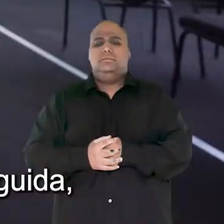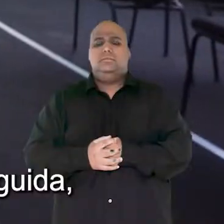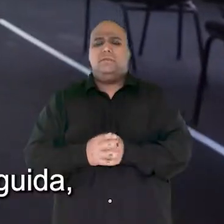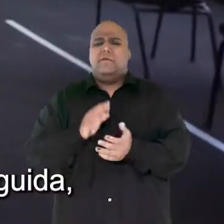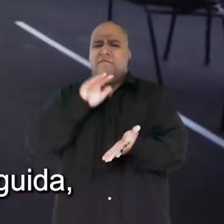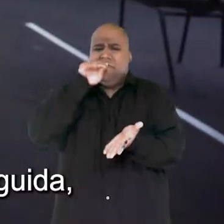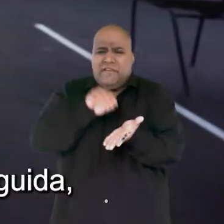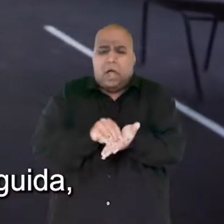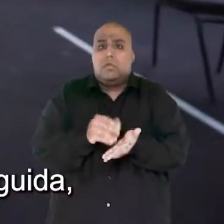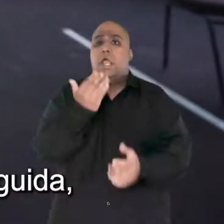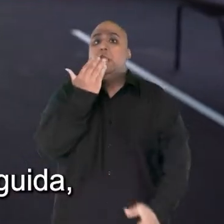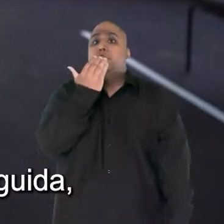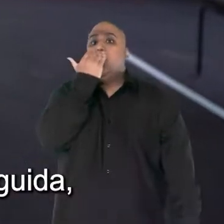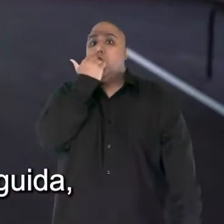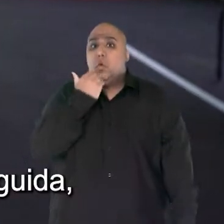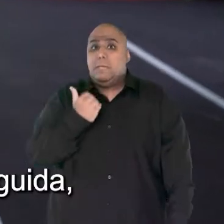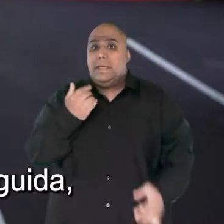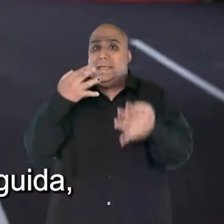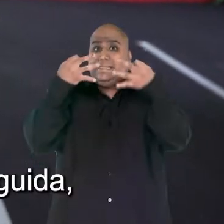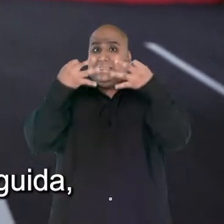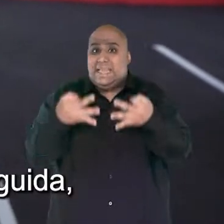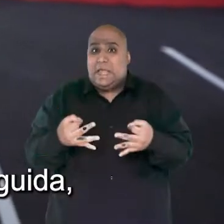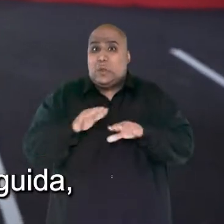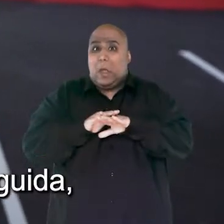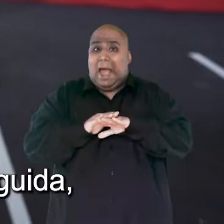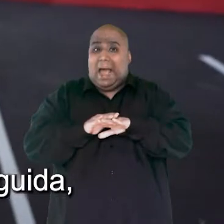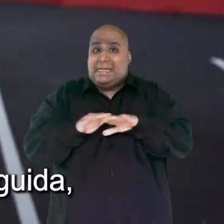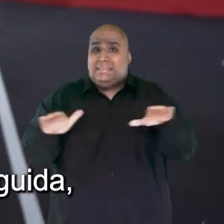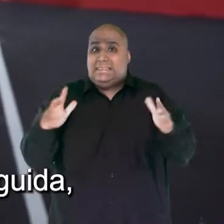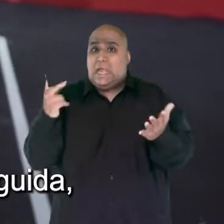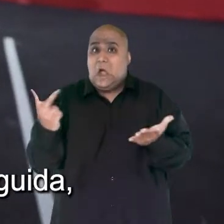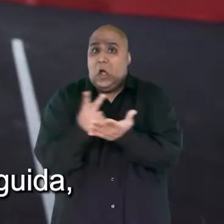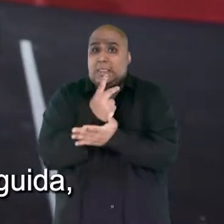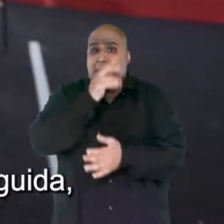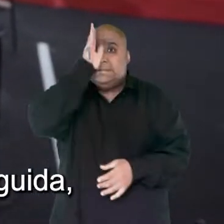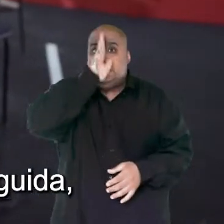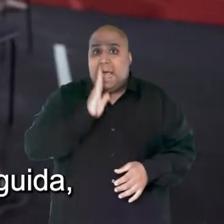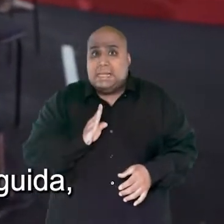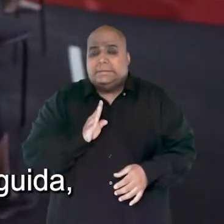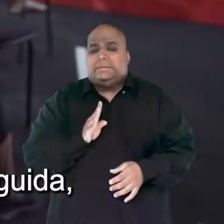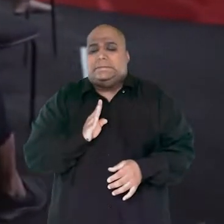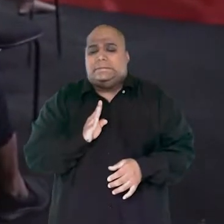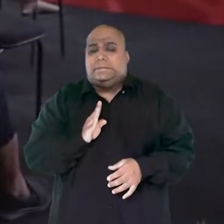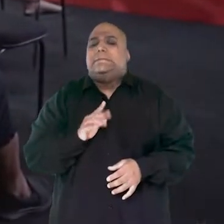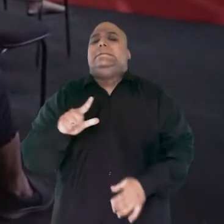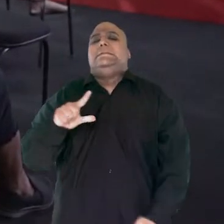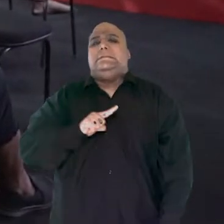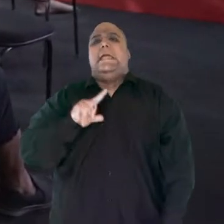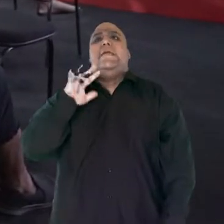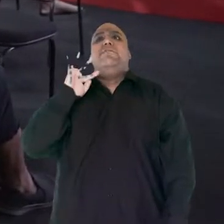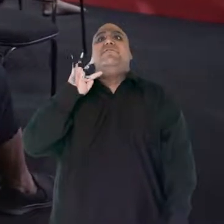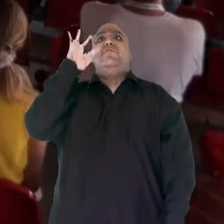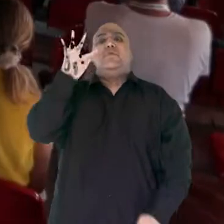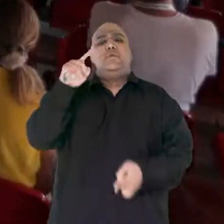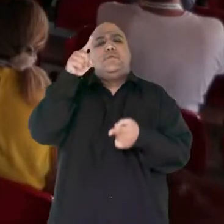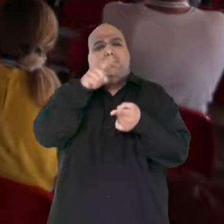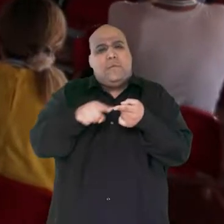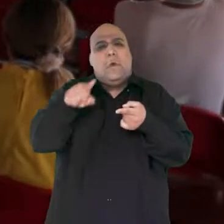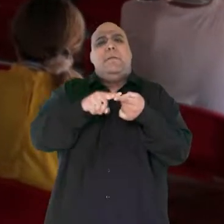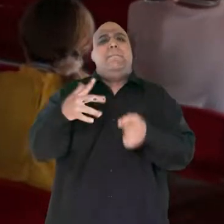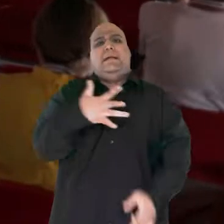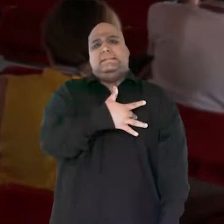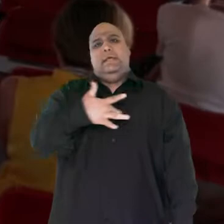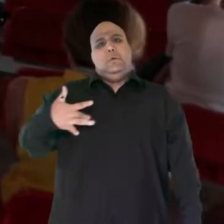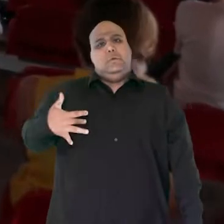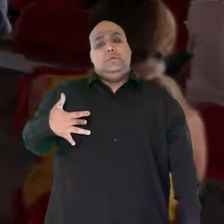A insegurança alimentar desse tamanho e ocorrendo em seguida vai gerar danos à saúde